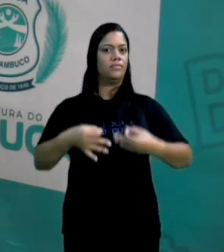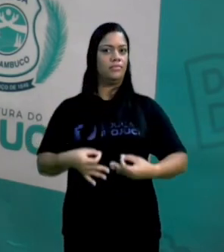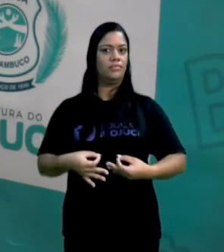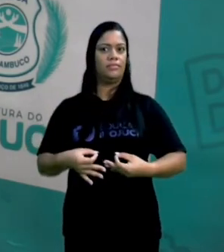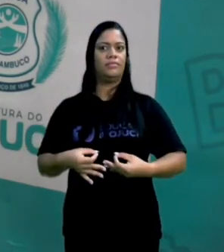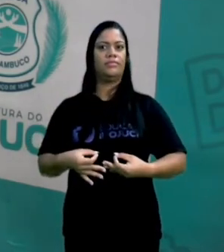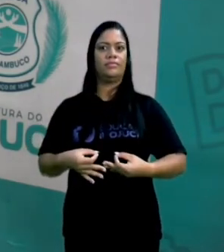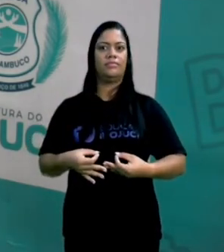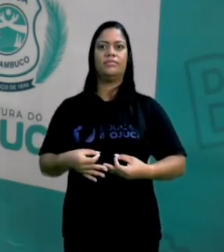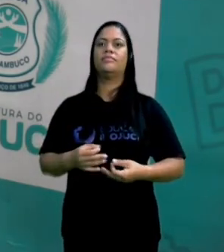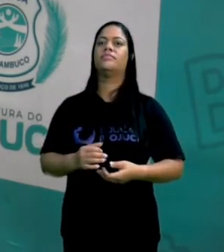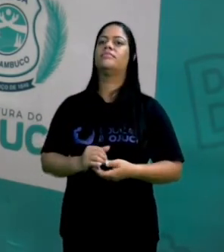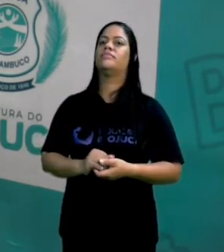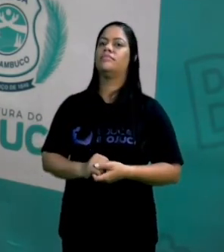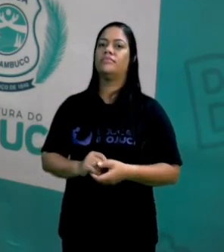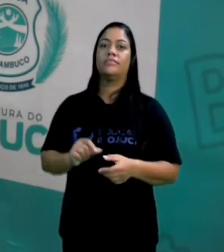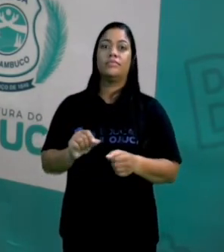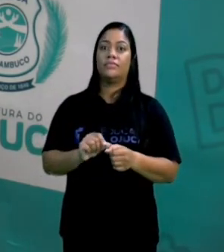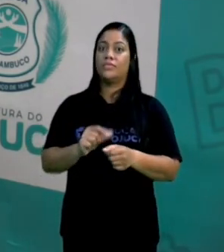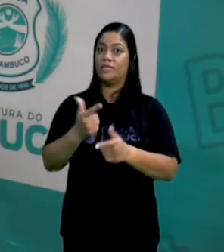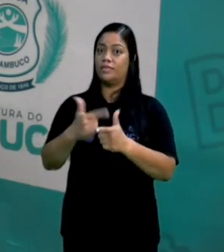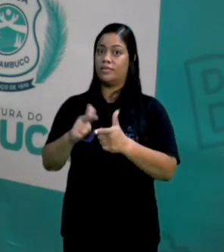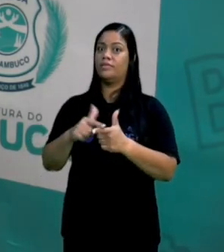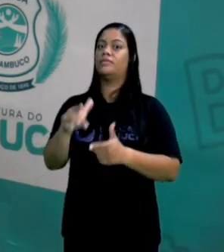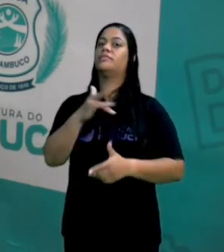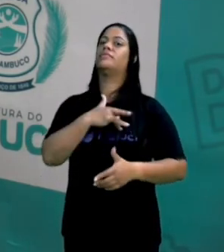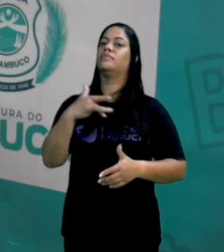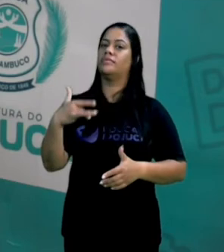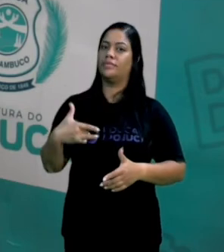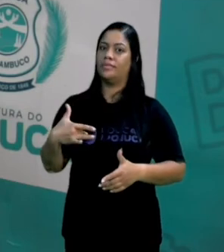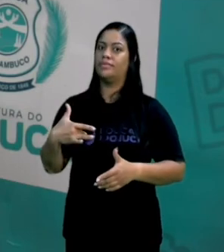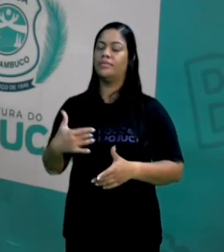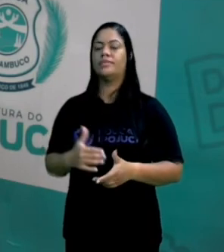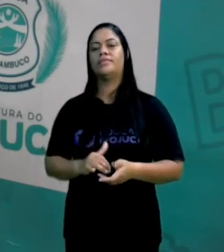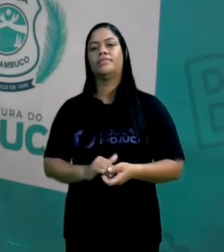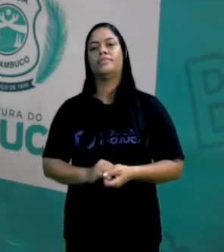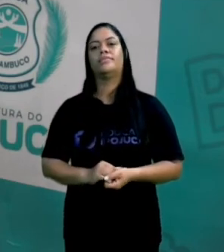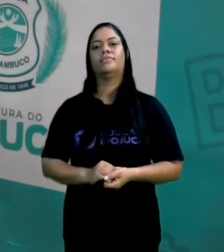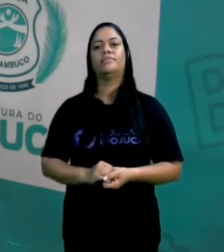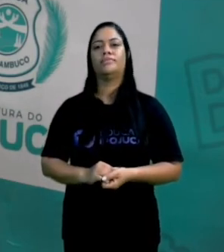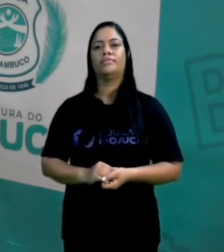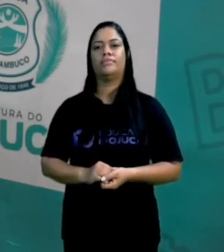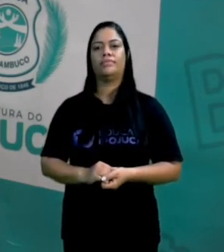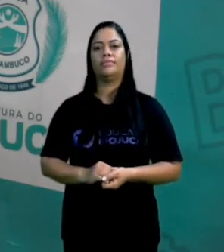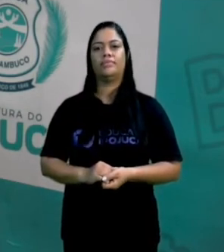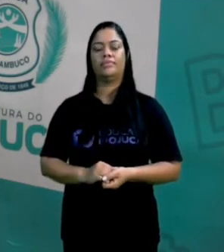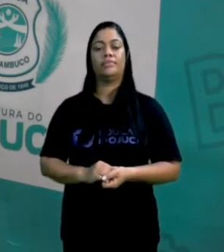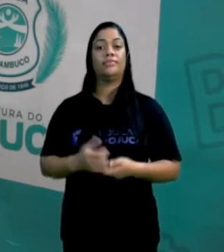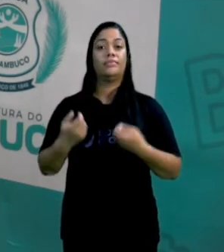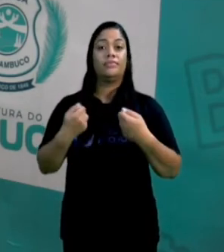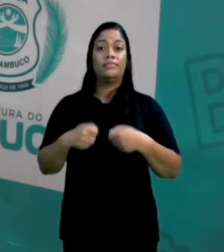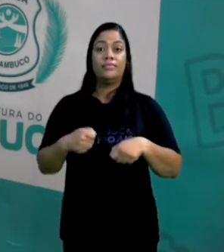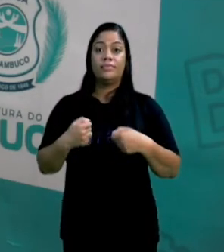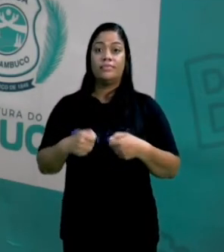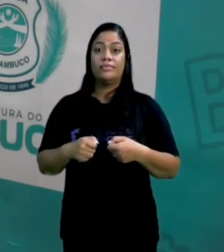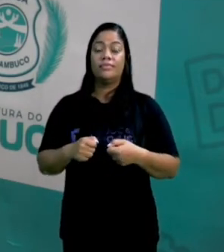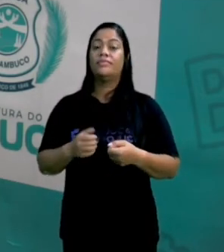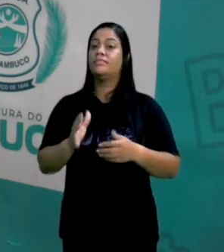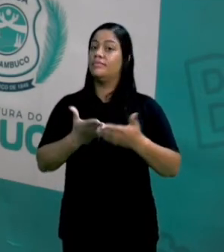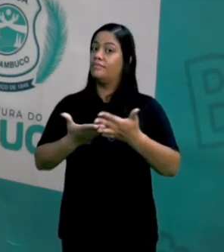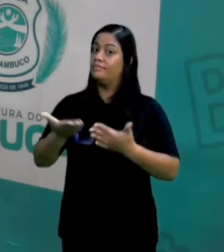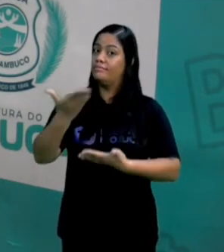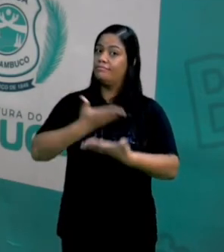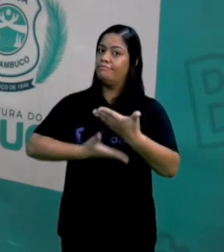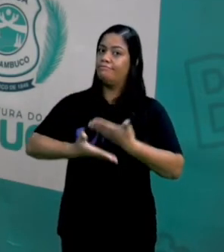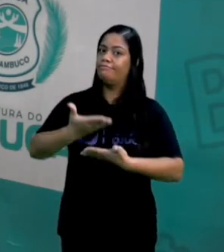pra que isso não gere problemas pra sua saúde, tá? Então, há a necessidade de tomar um grande cuidado